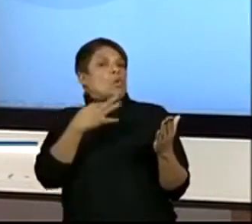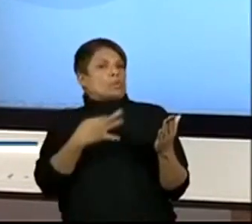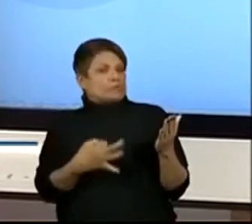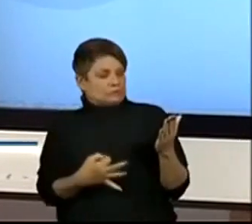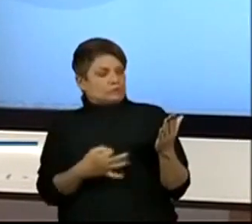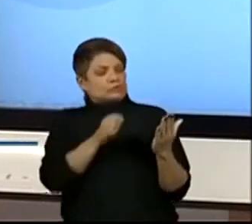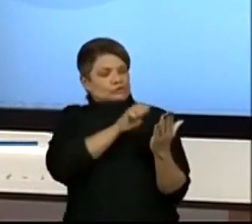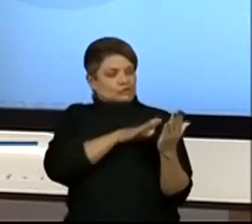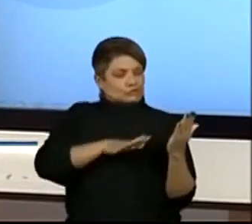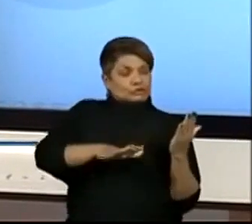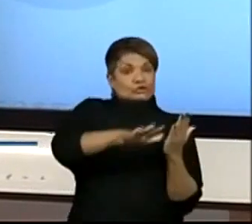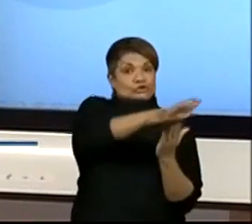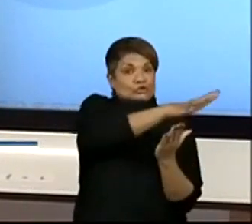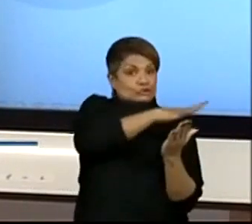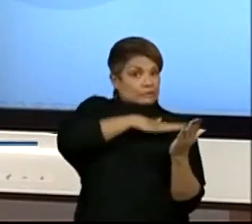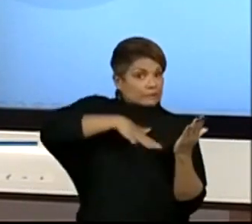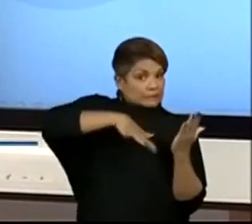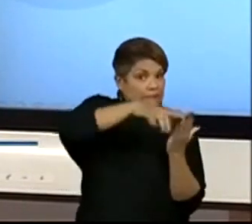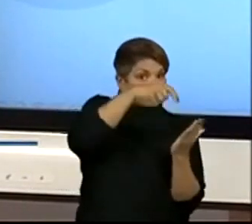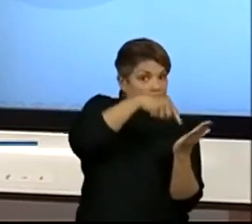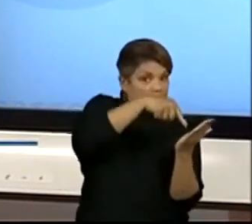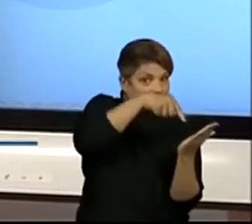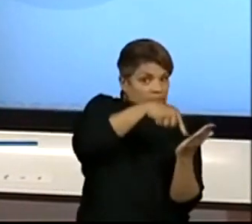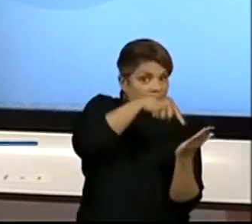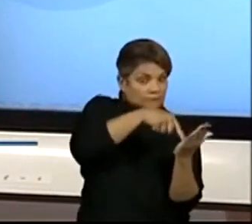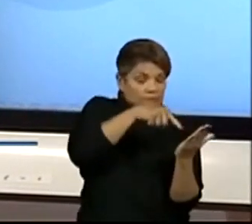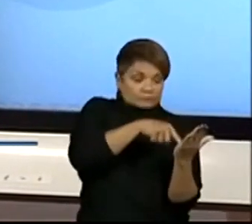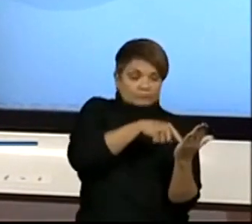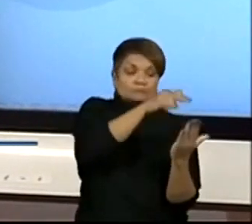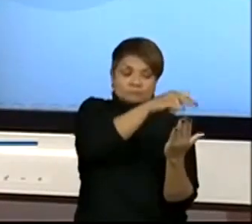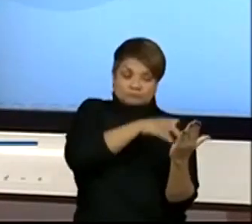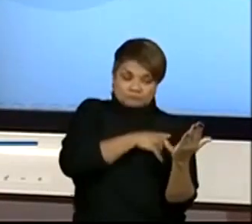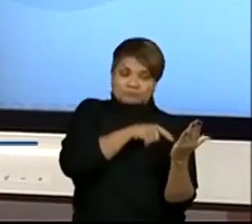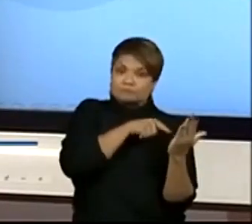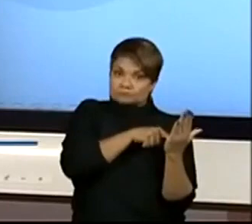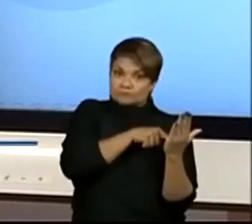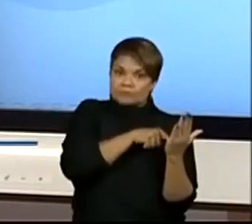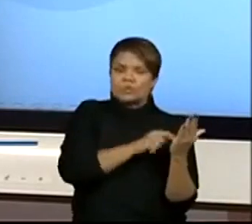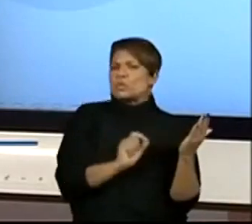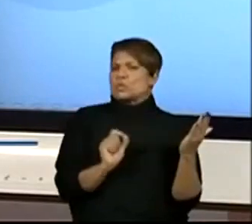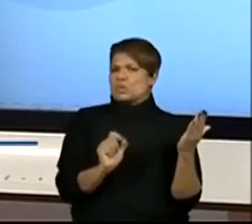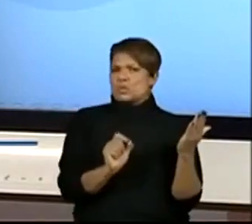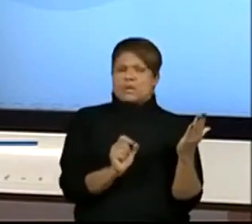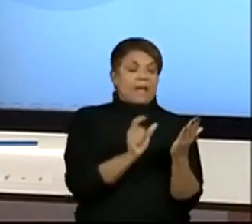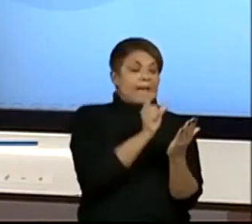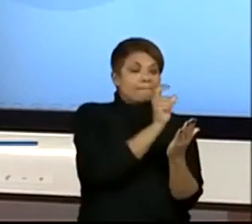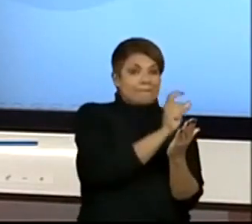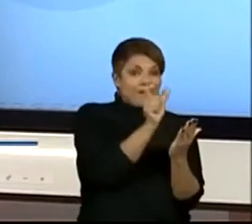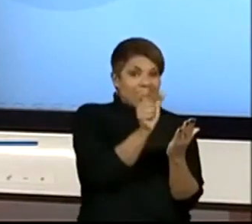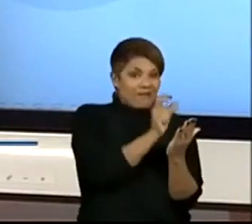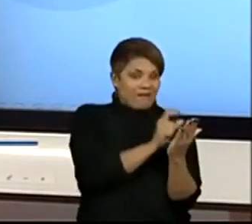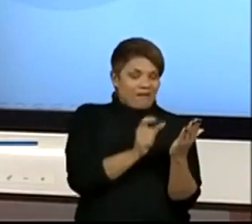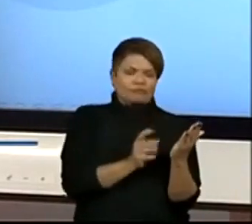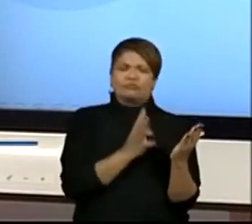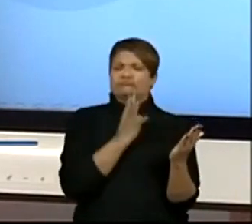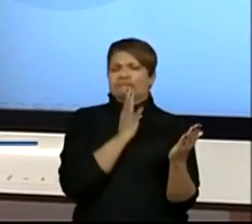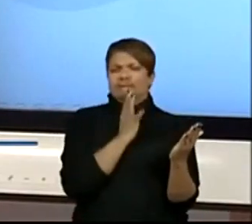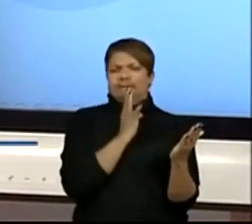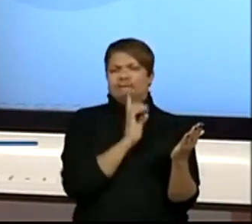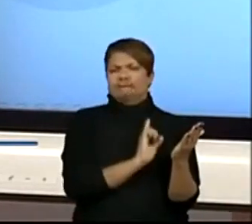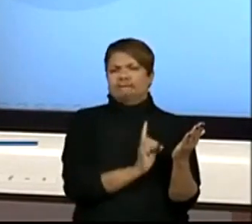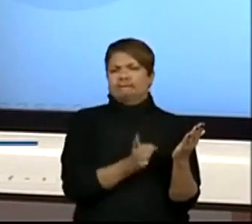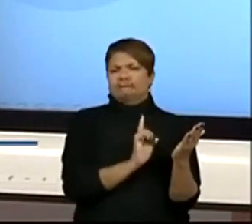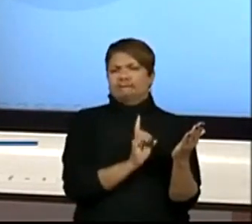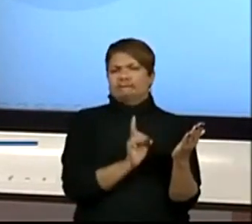global deste texto faz com que as palavras desconhecidas